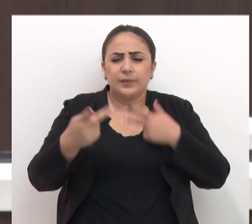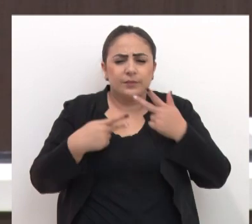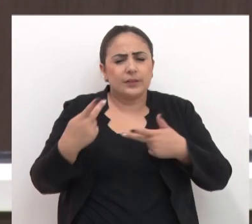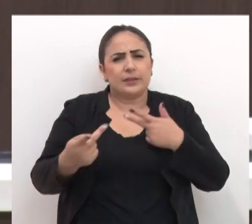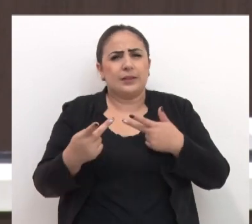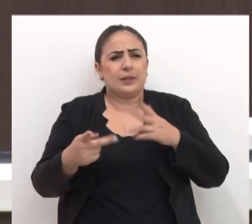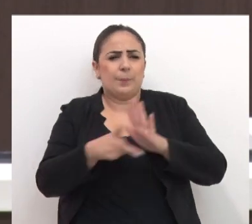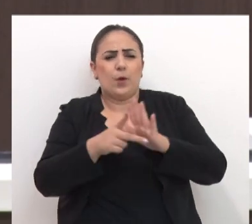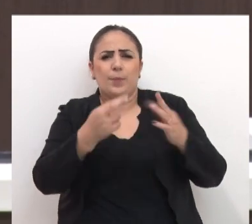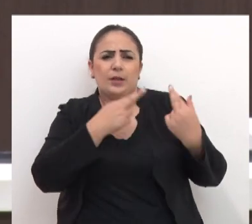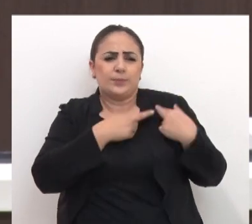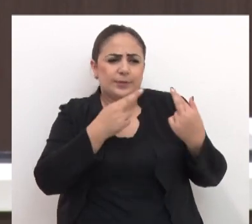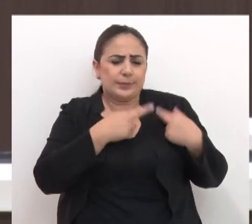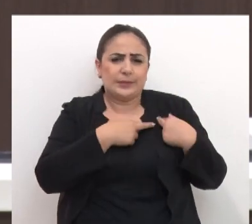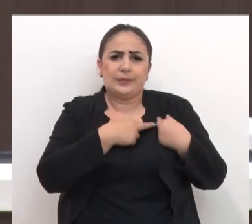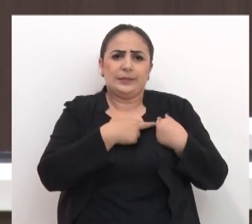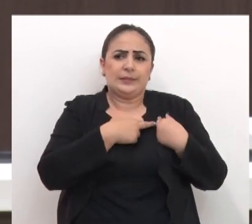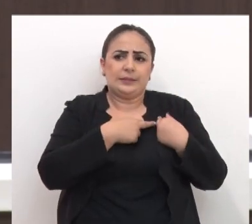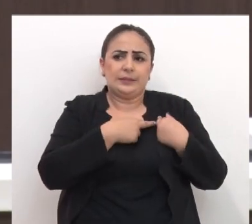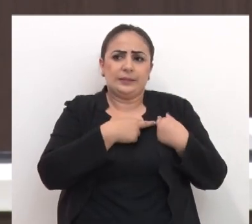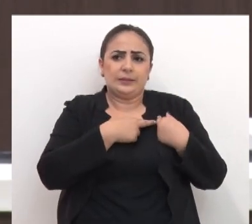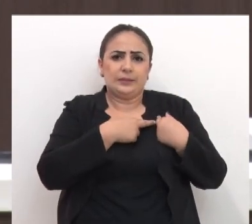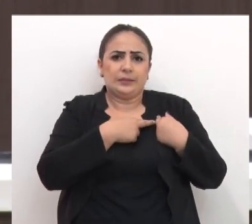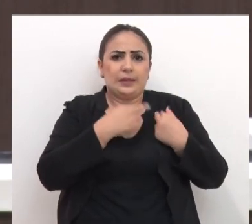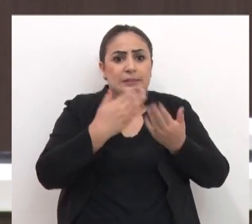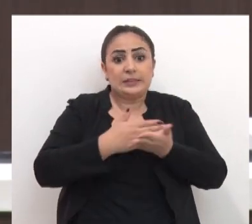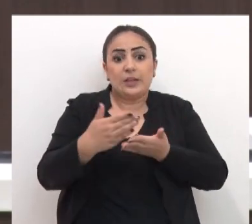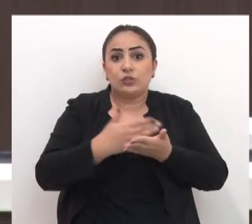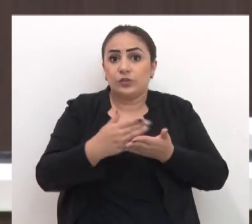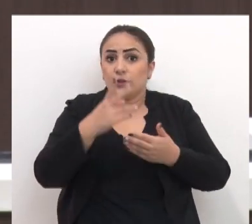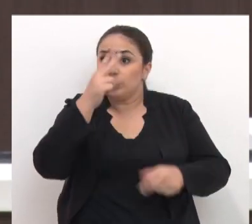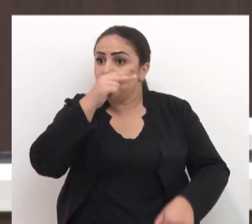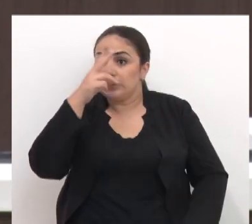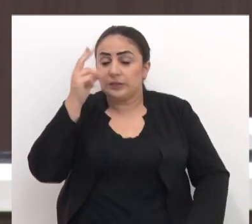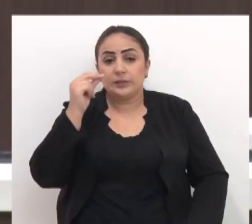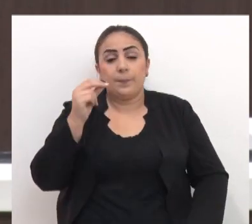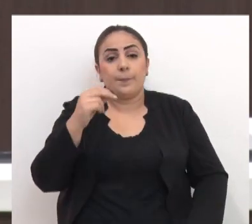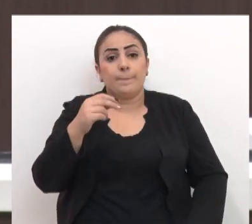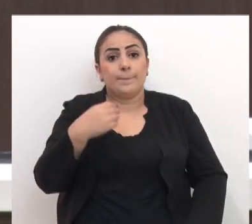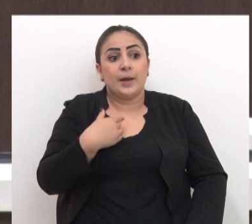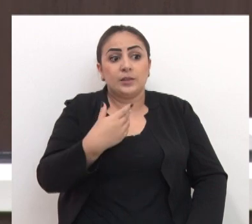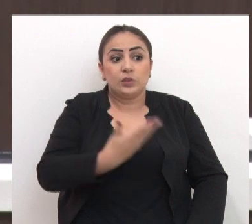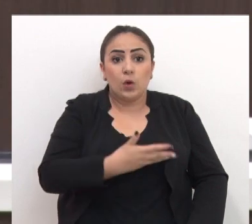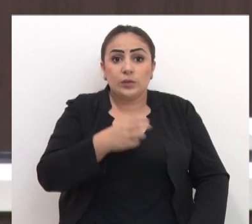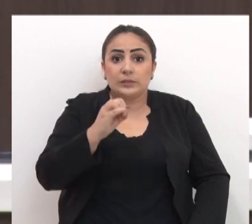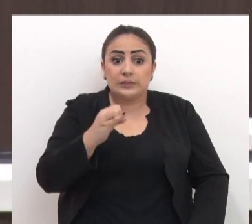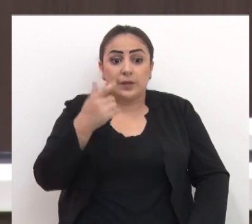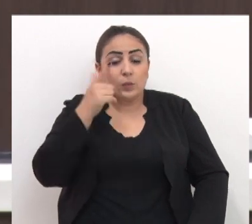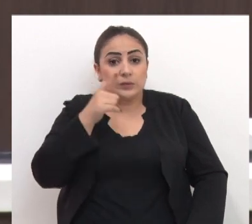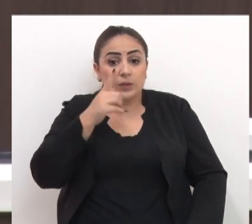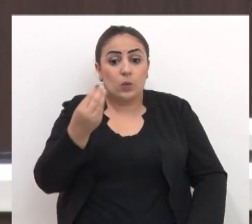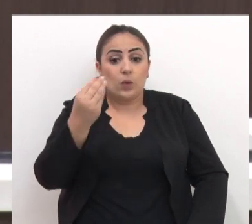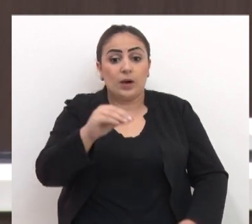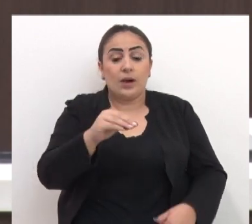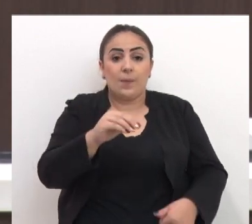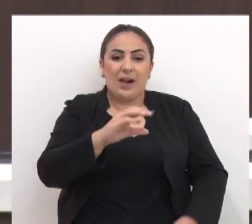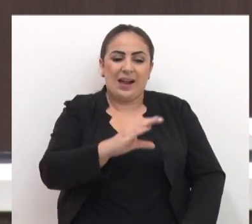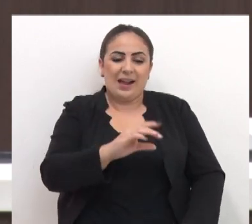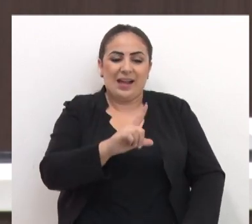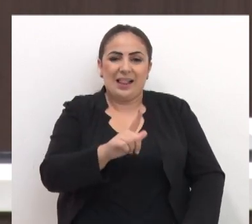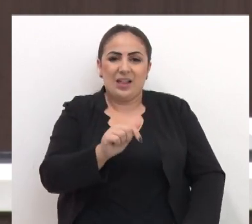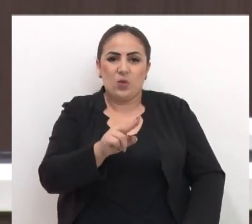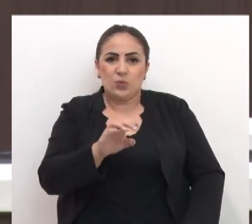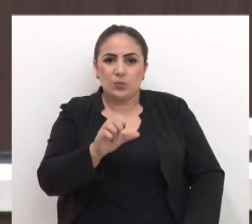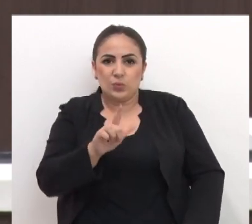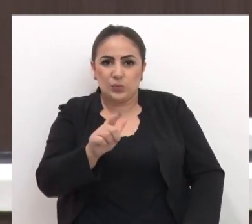dizendo que compete ao executivo, à iniciativa, só que eu entendo que se conseguisse colocar uma cláusula